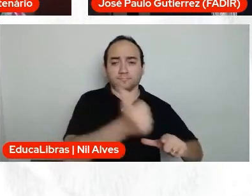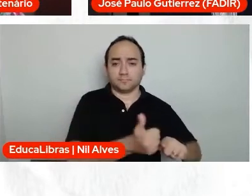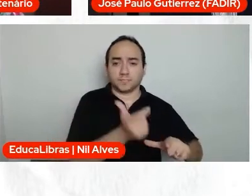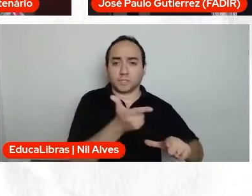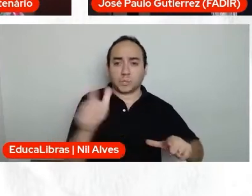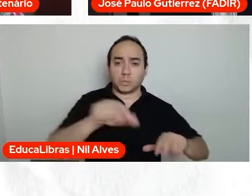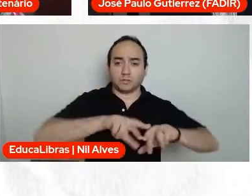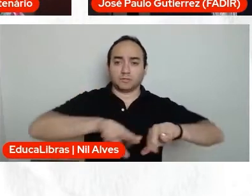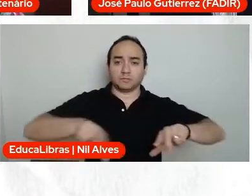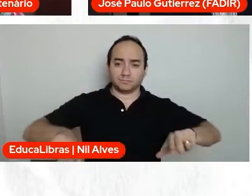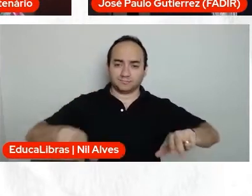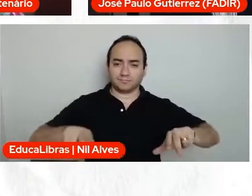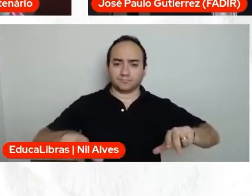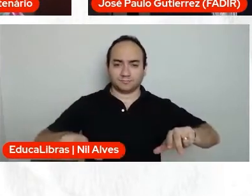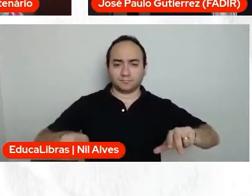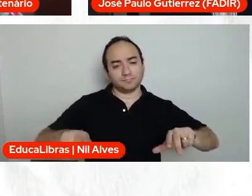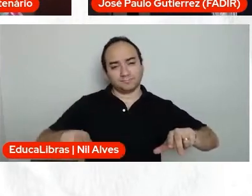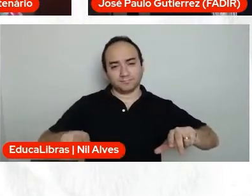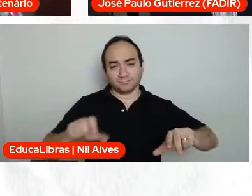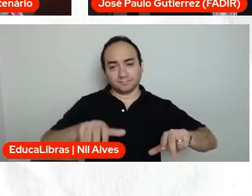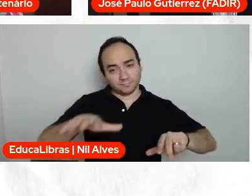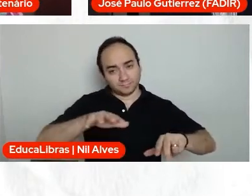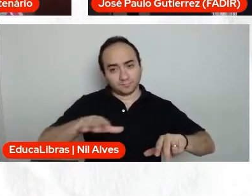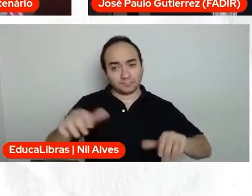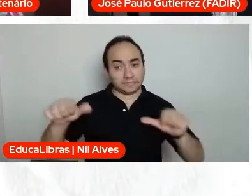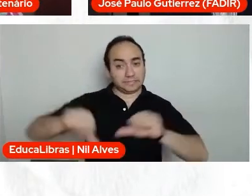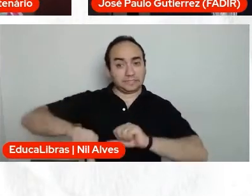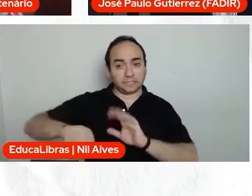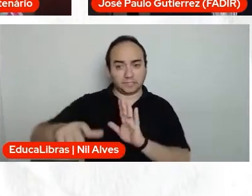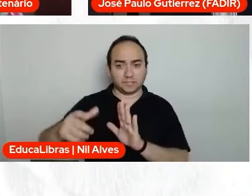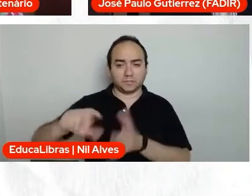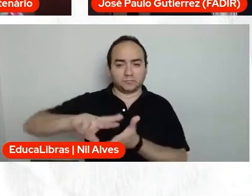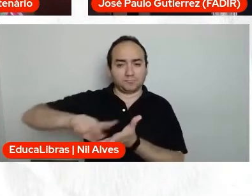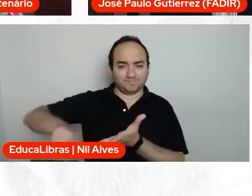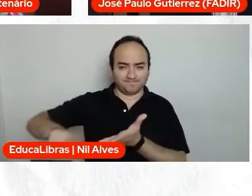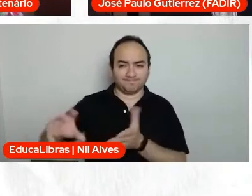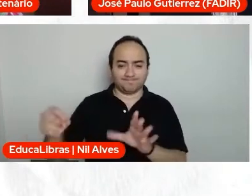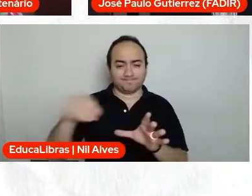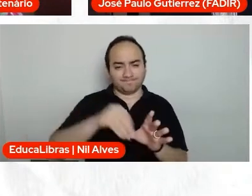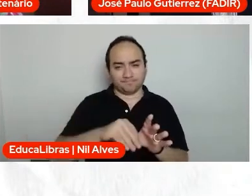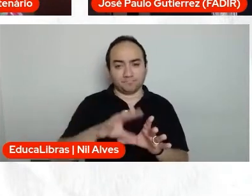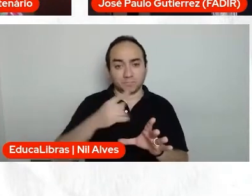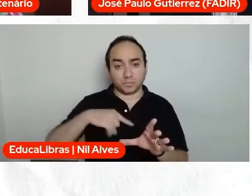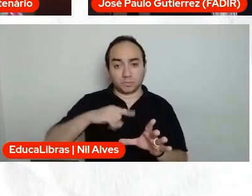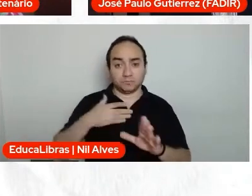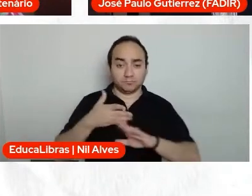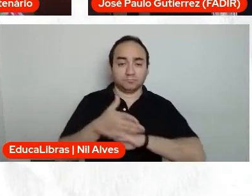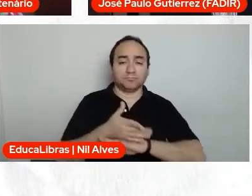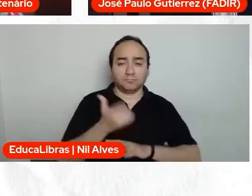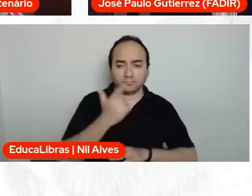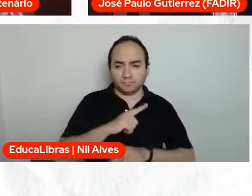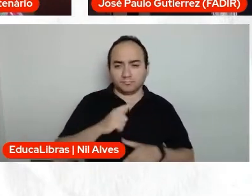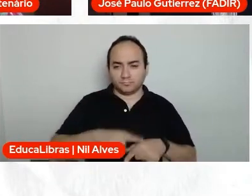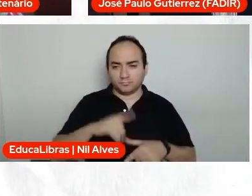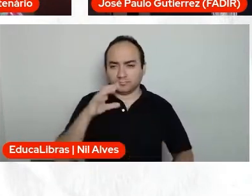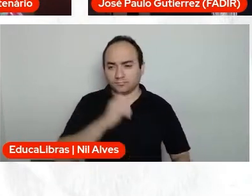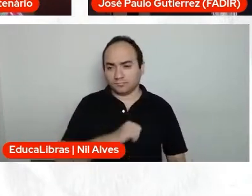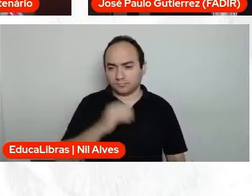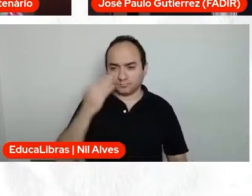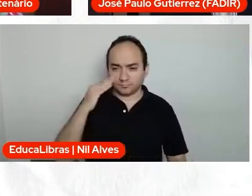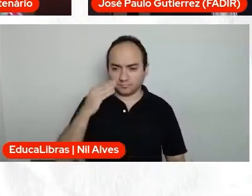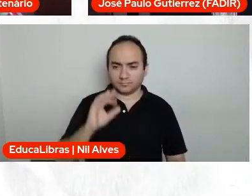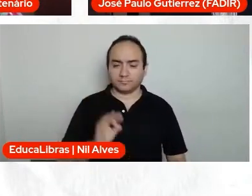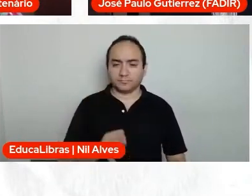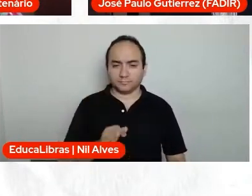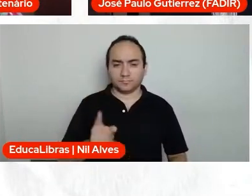outra, é o lado ruim, negativo, né? Pensa, então a gente precisa chegar e chegar com a linguagem simples, né?